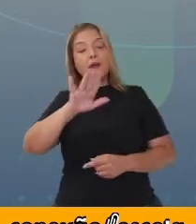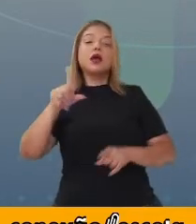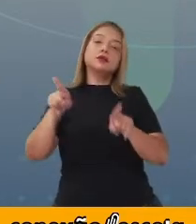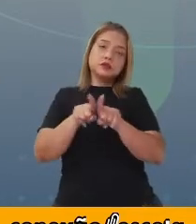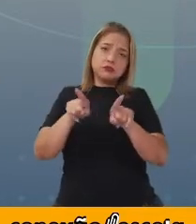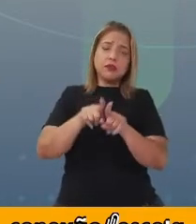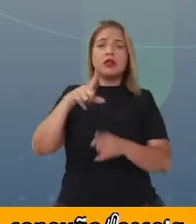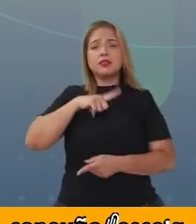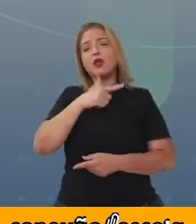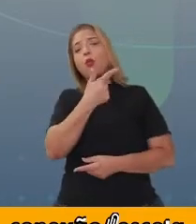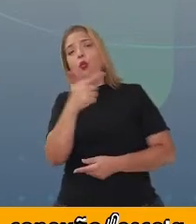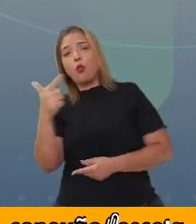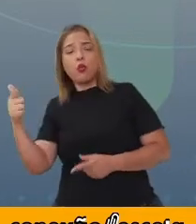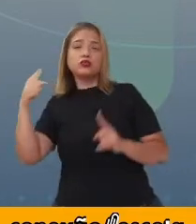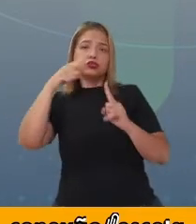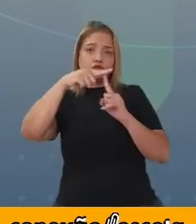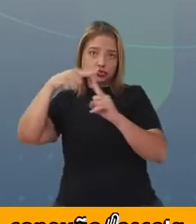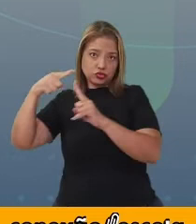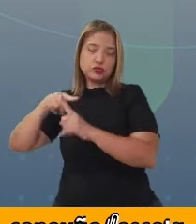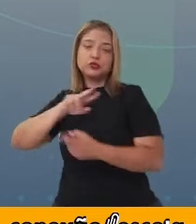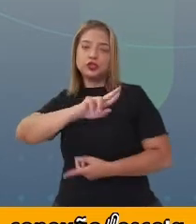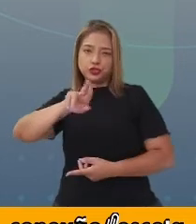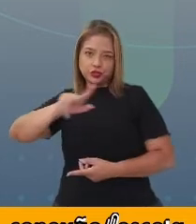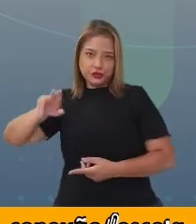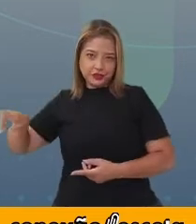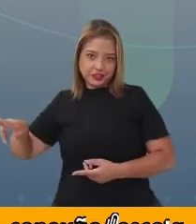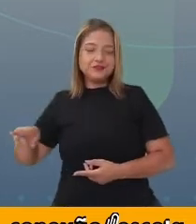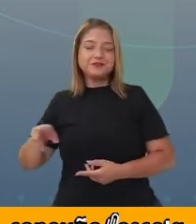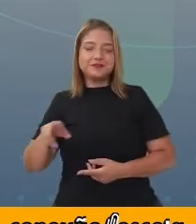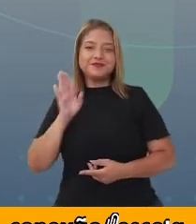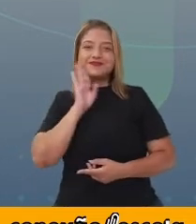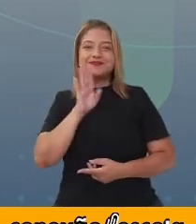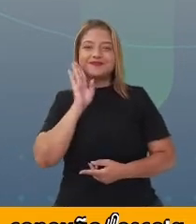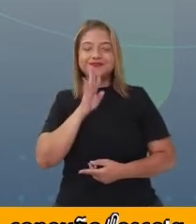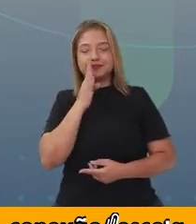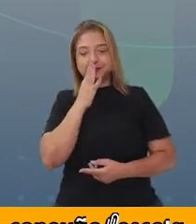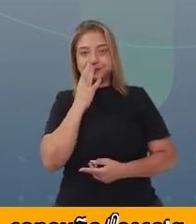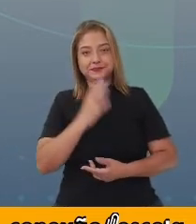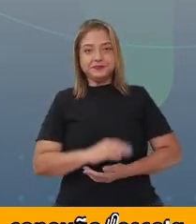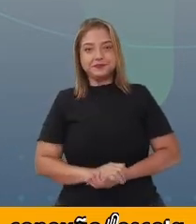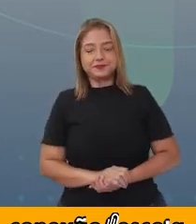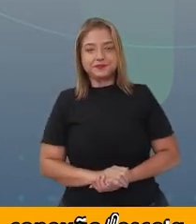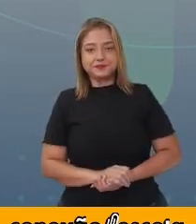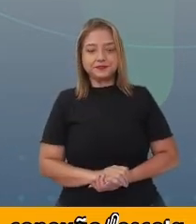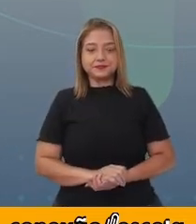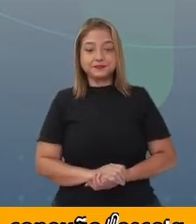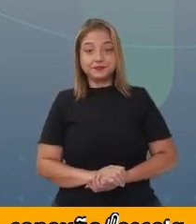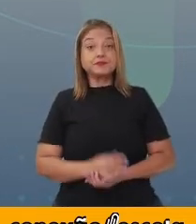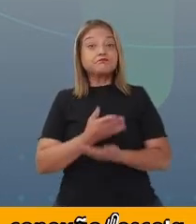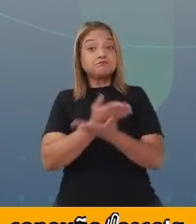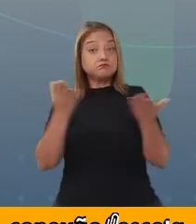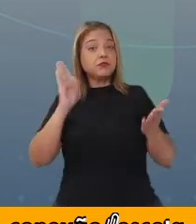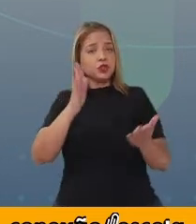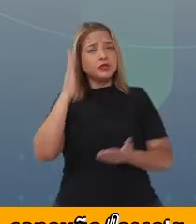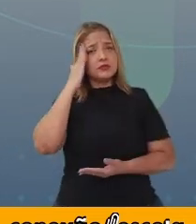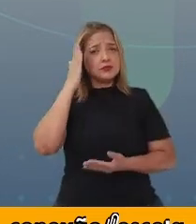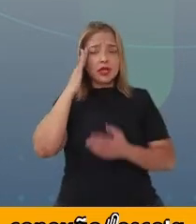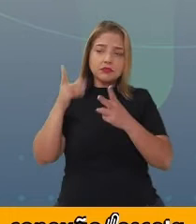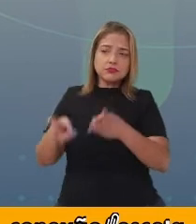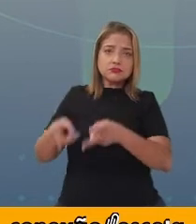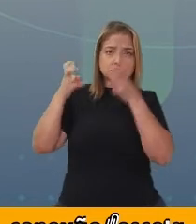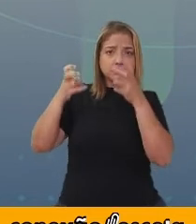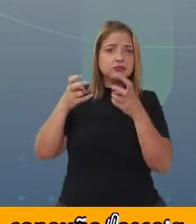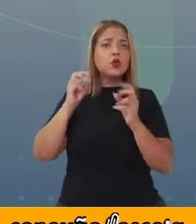de tamanhos diferentes. Legal, não é mesmo? Todo mundo já consegue identificar as figuras